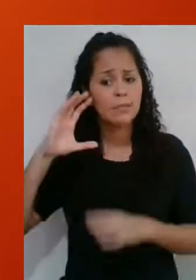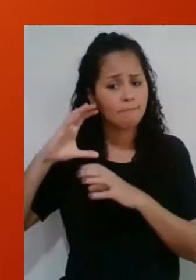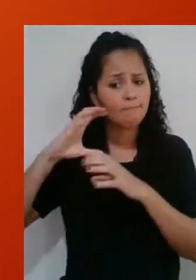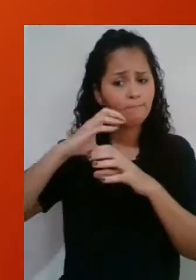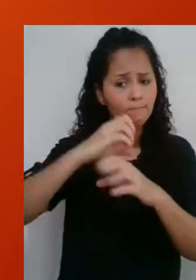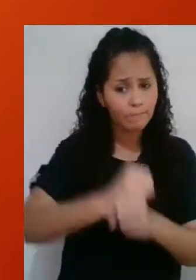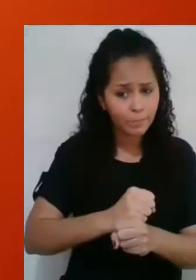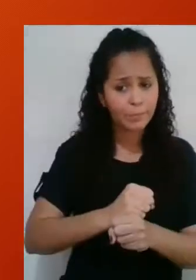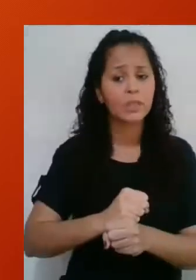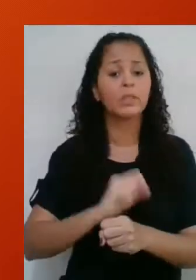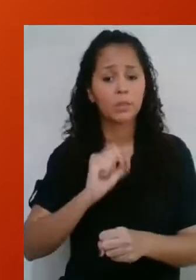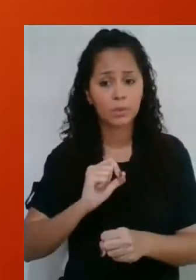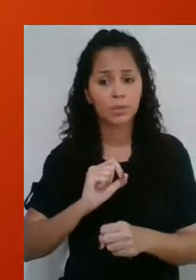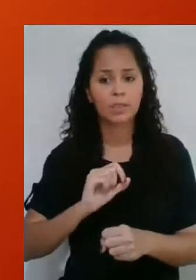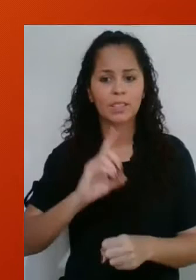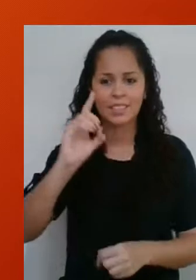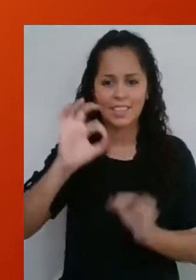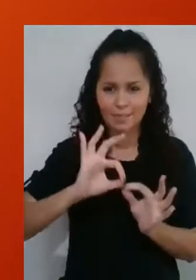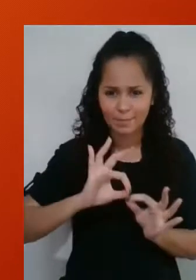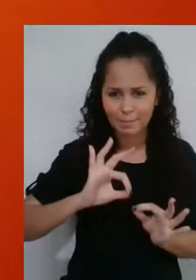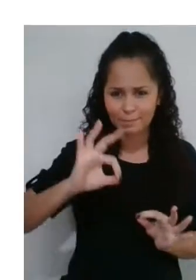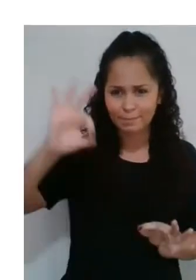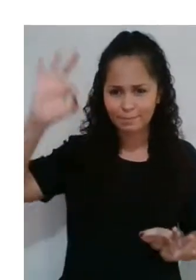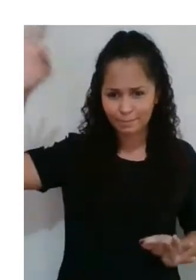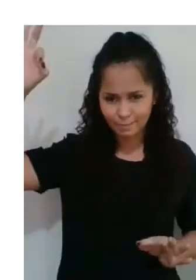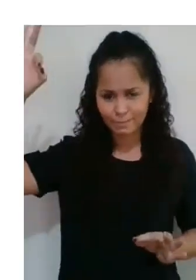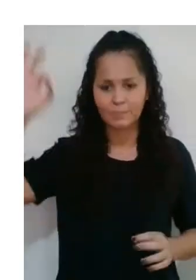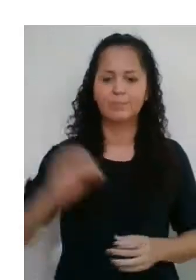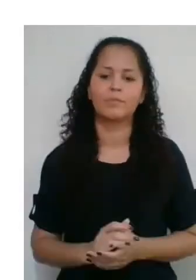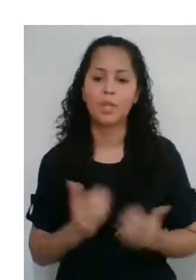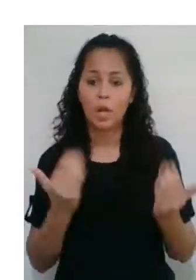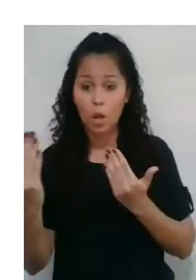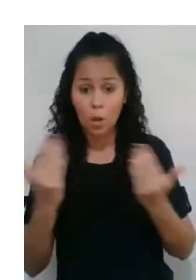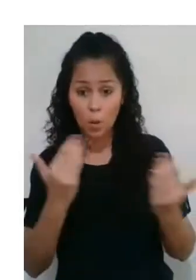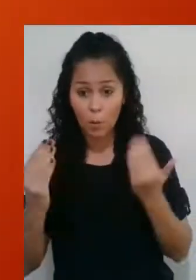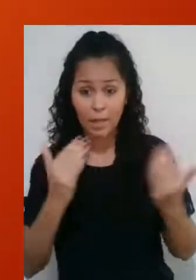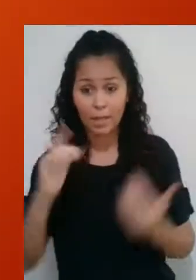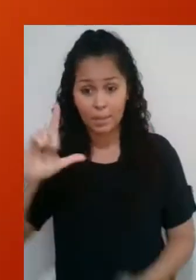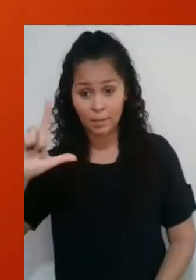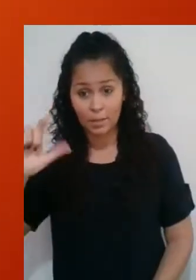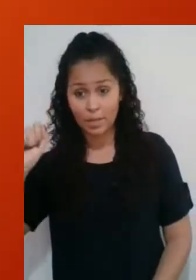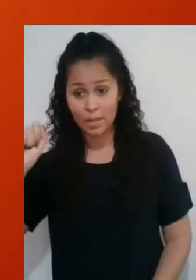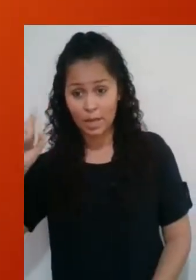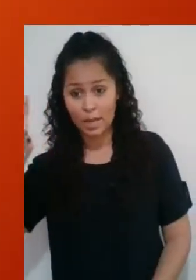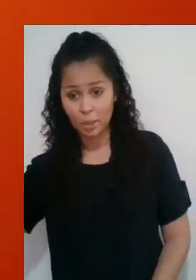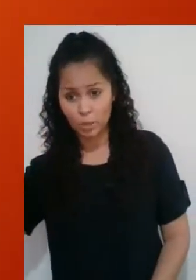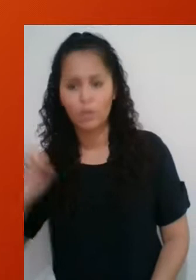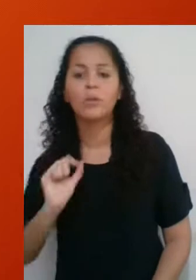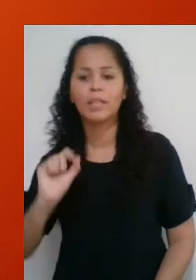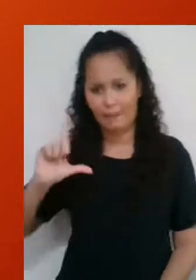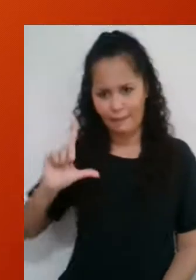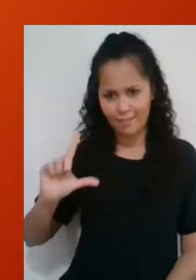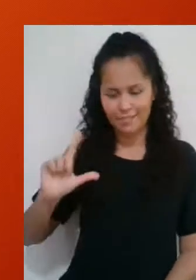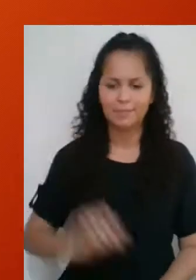descrever, para calcular a medida D da diagonal de um quadrado em função da medida L do